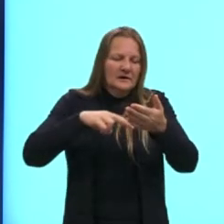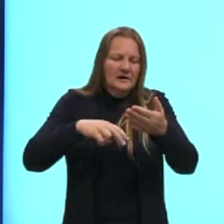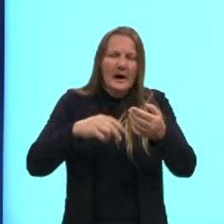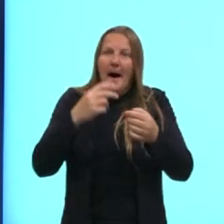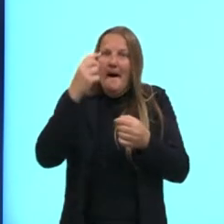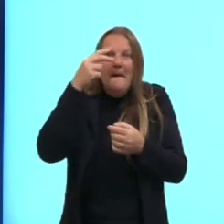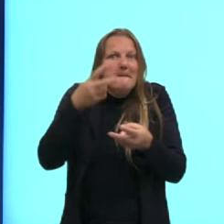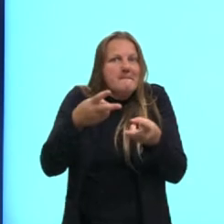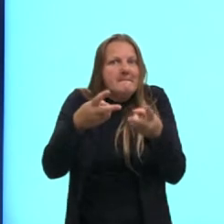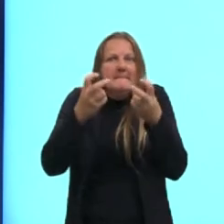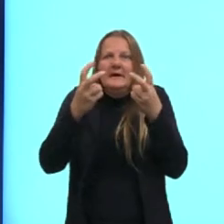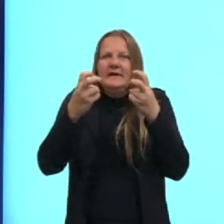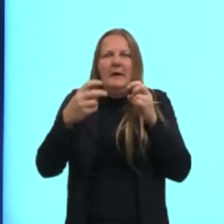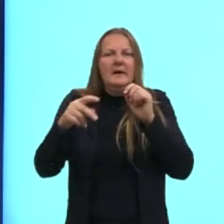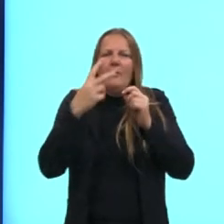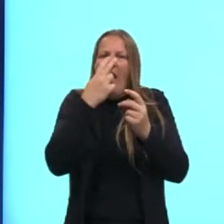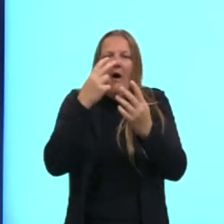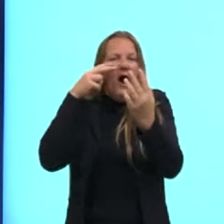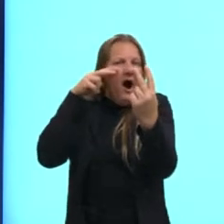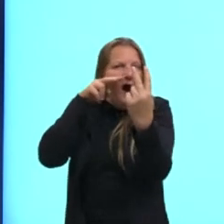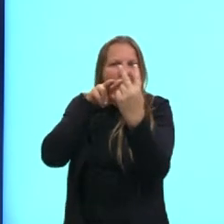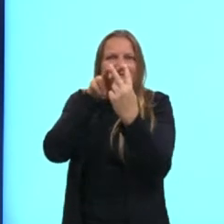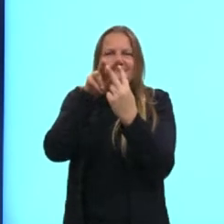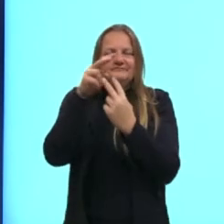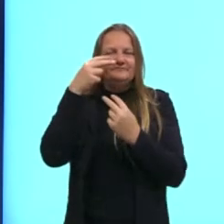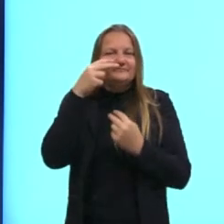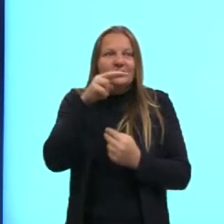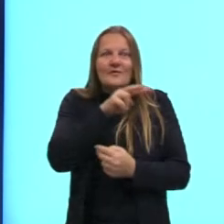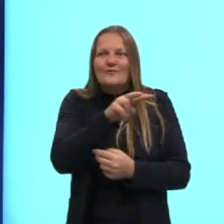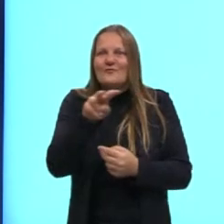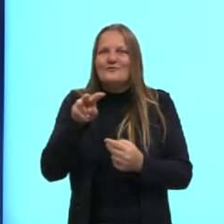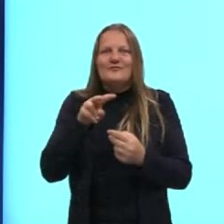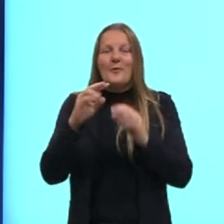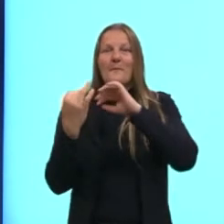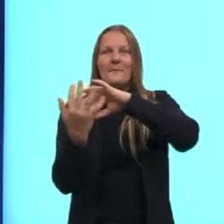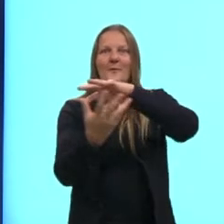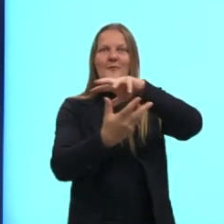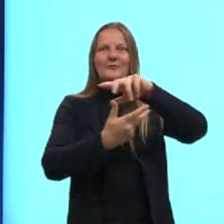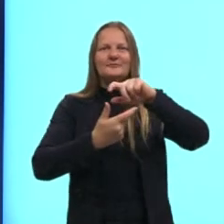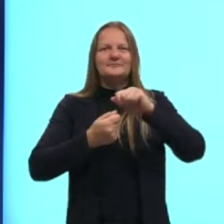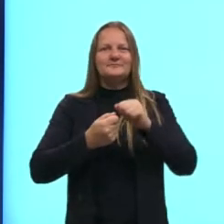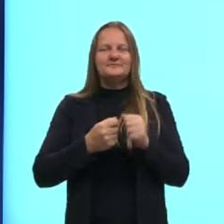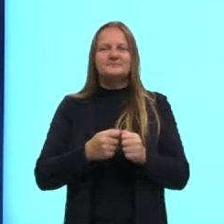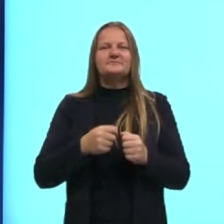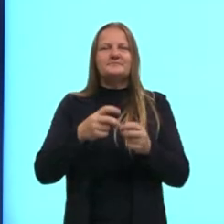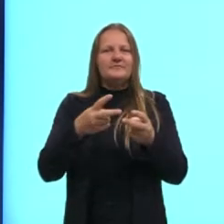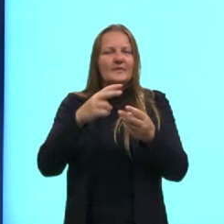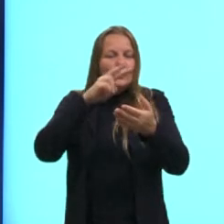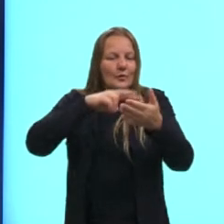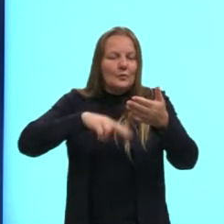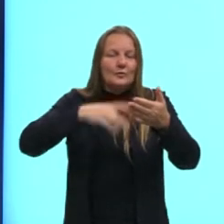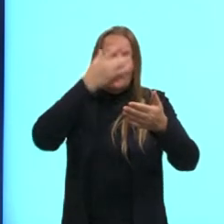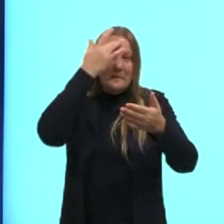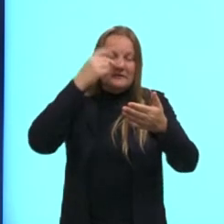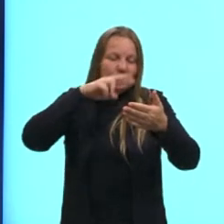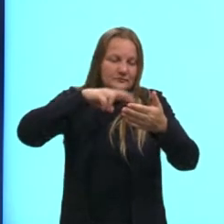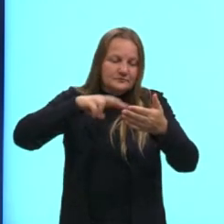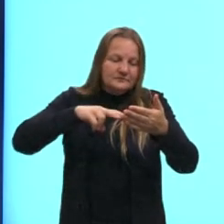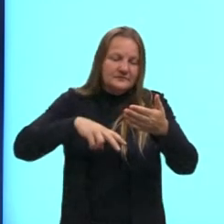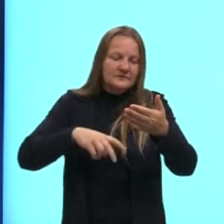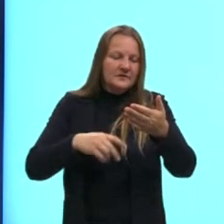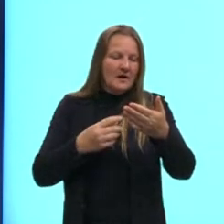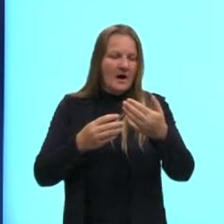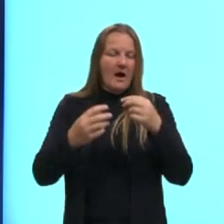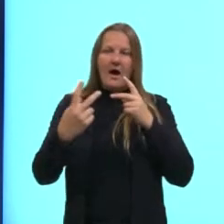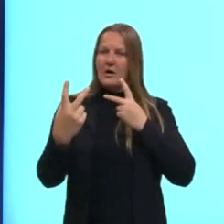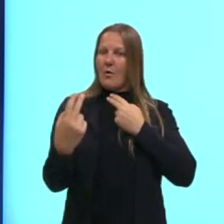mundo com os seus olhos. Além disso, o cronista também permite que o leitor passe a perceber fatos do seu próprio dia a dia